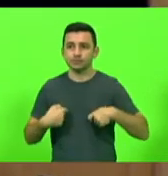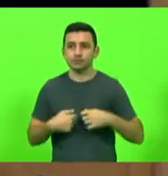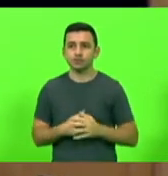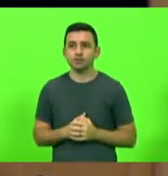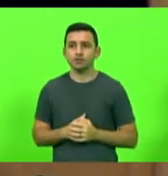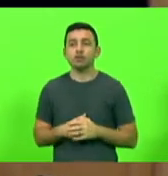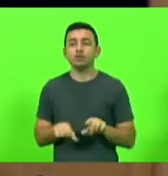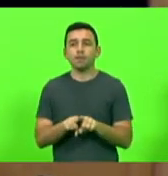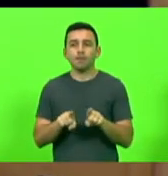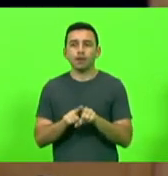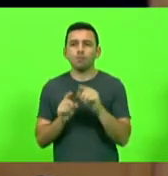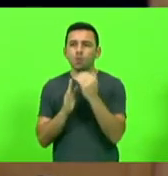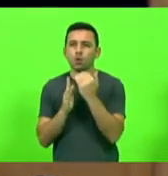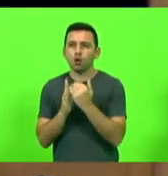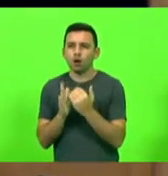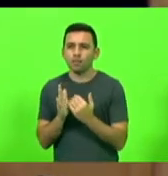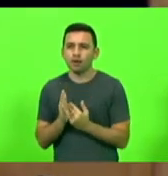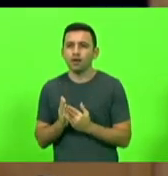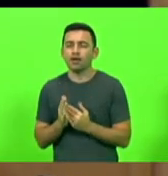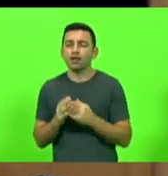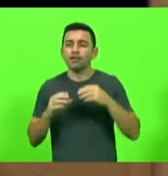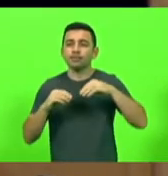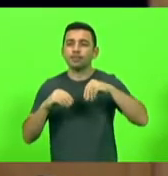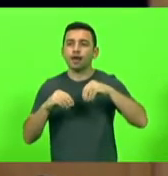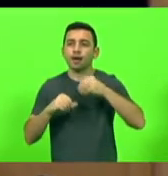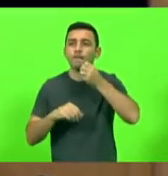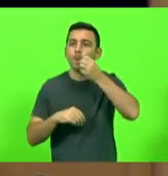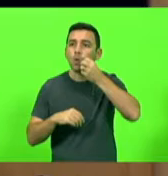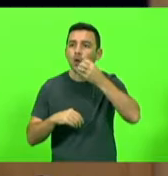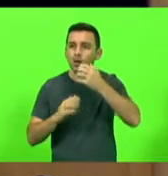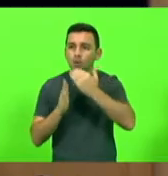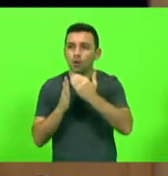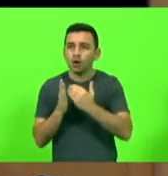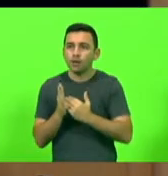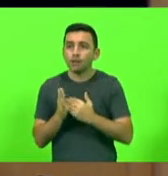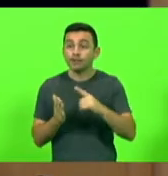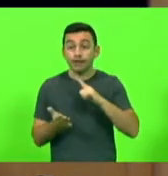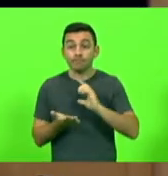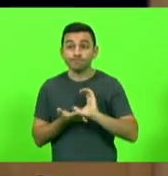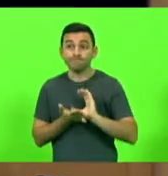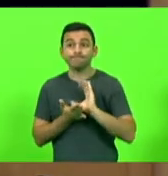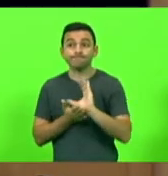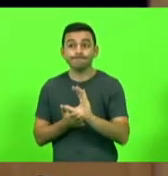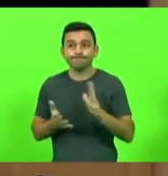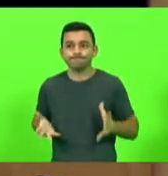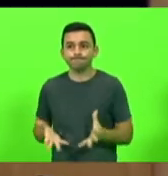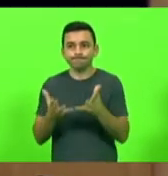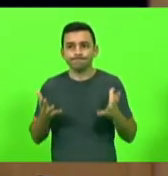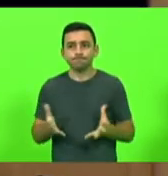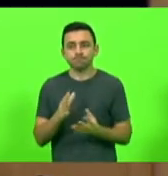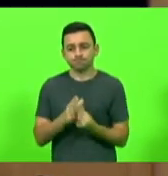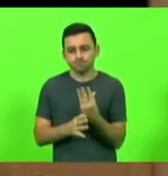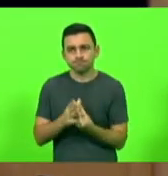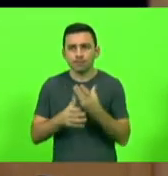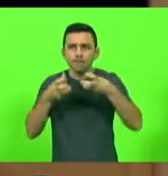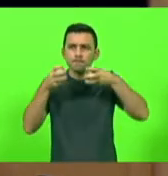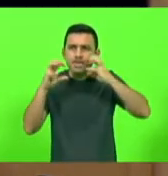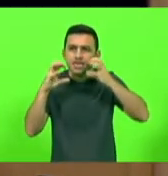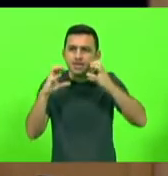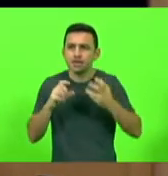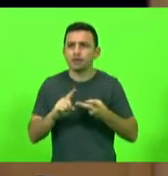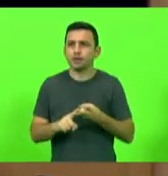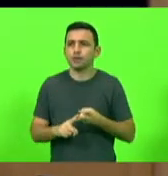há o chamado Terra Boa, também do governo, que terá aporte de recursos para estimular a produção de milho, pastagem,